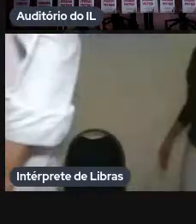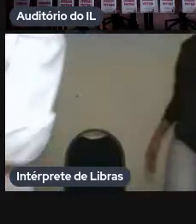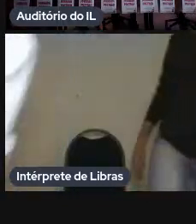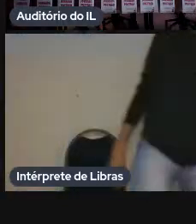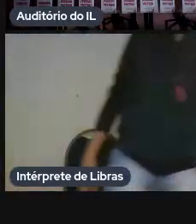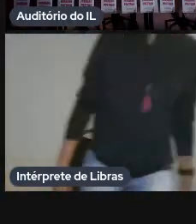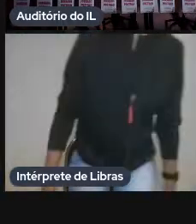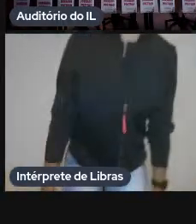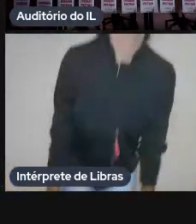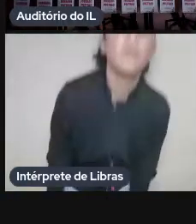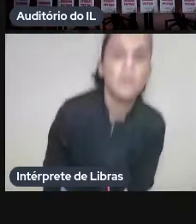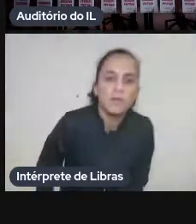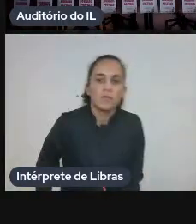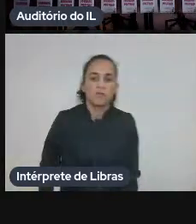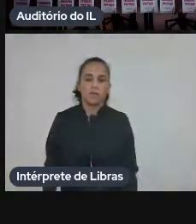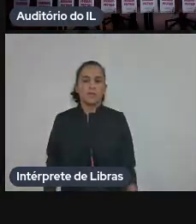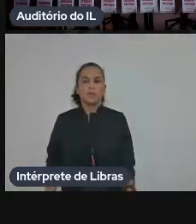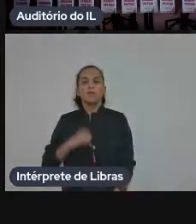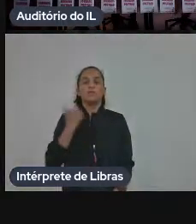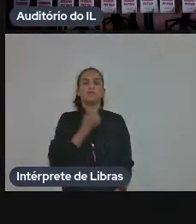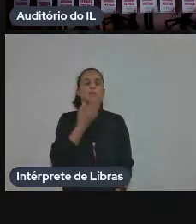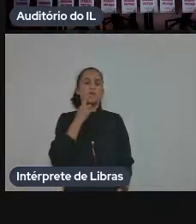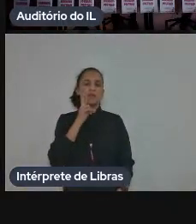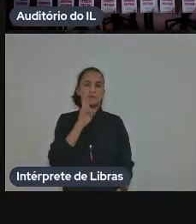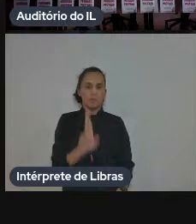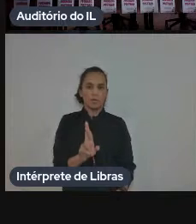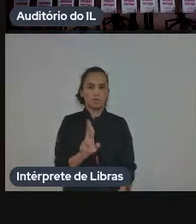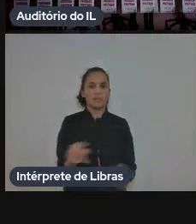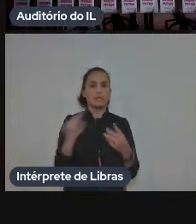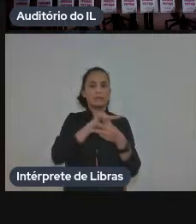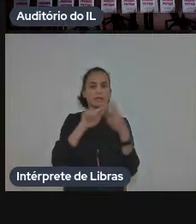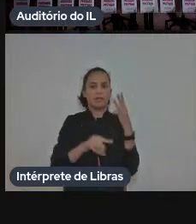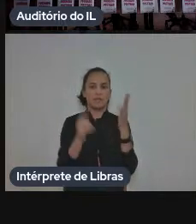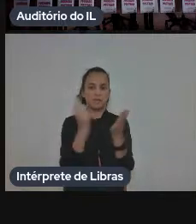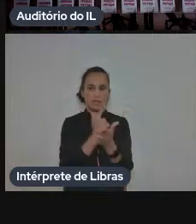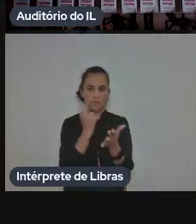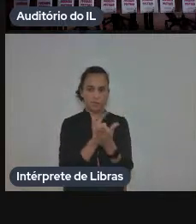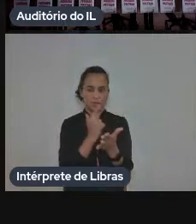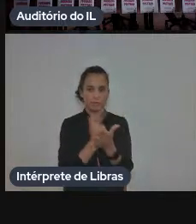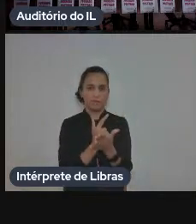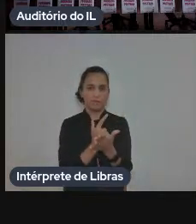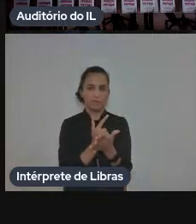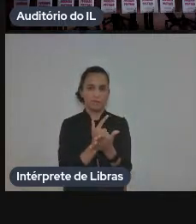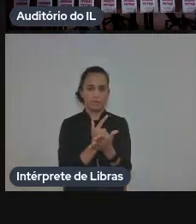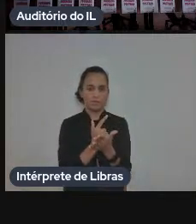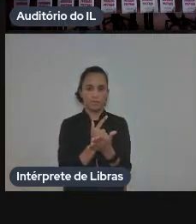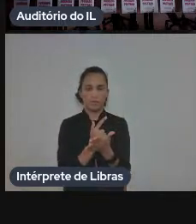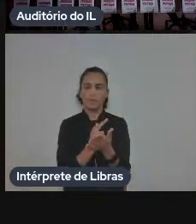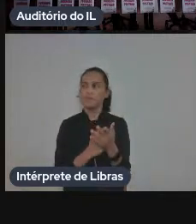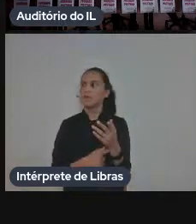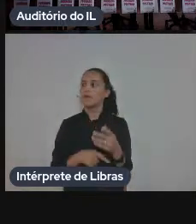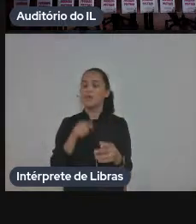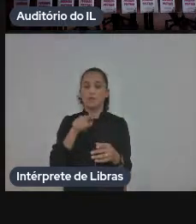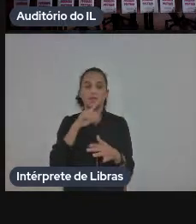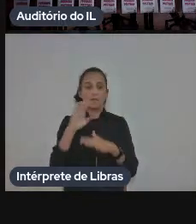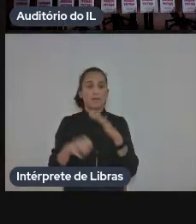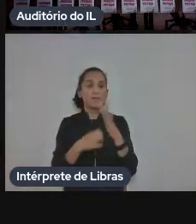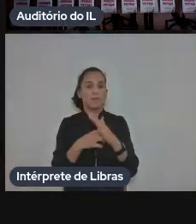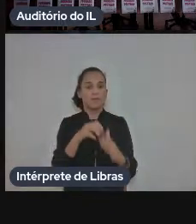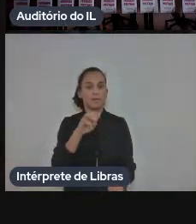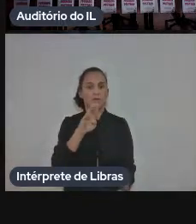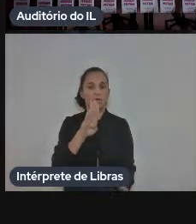próximo nossos resultados são os três livros essa é a editora